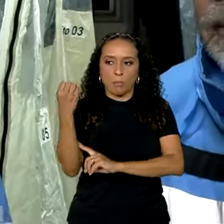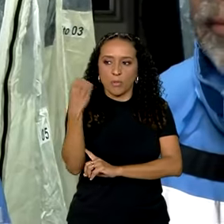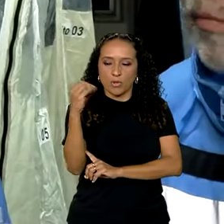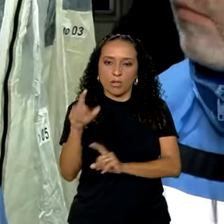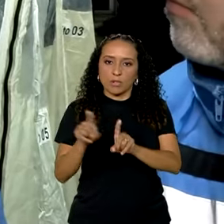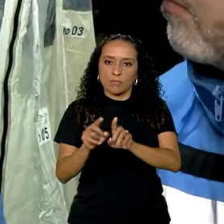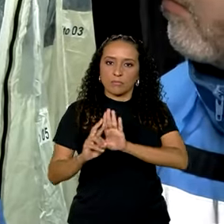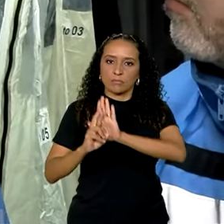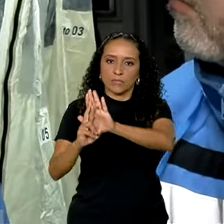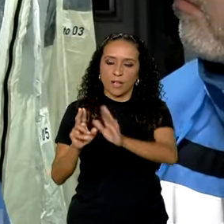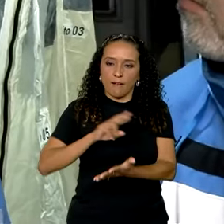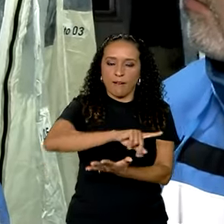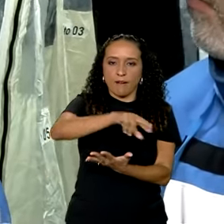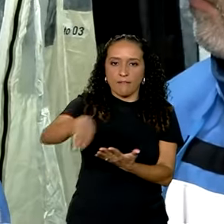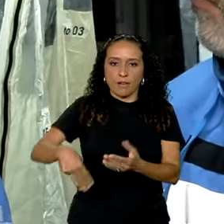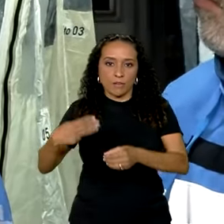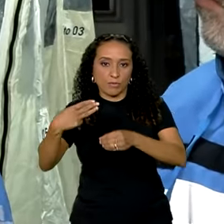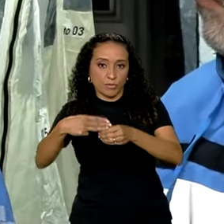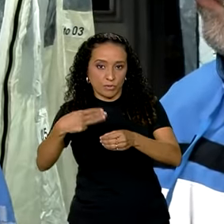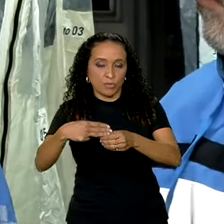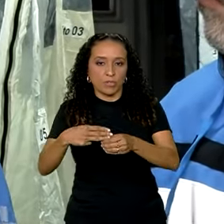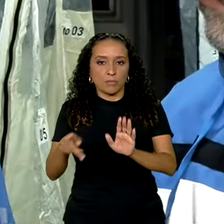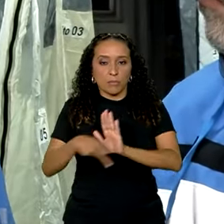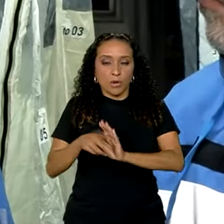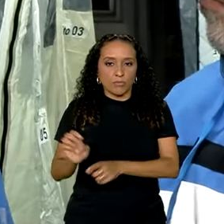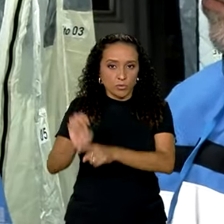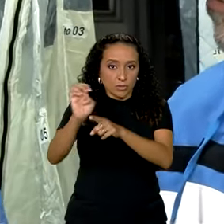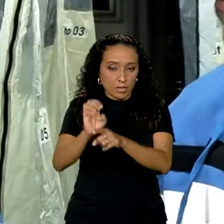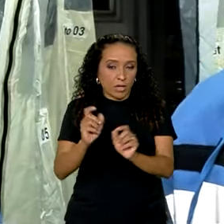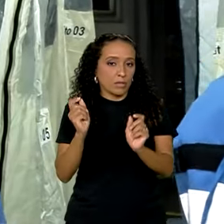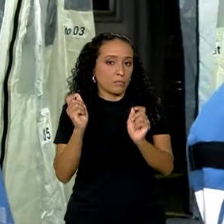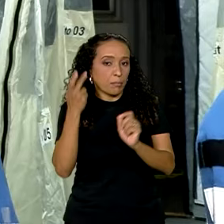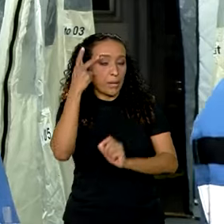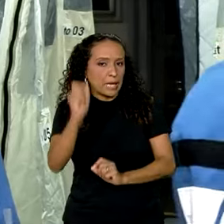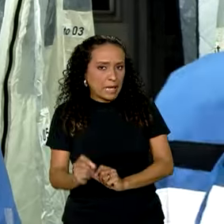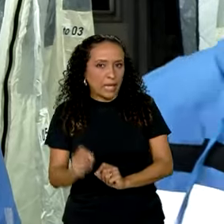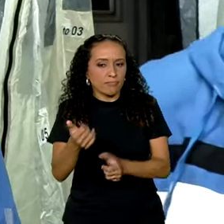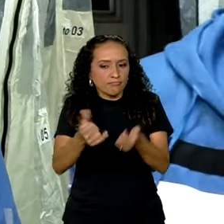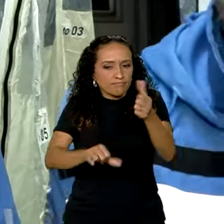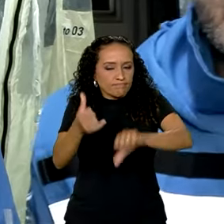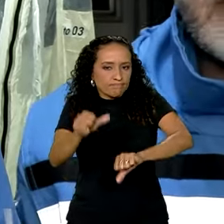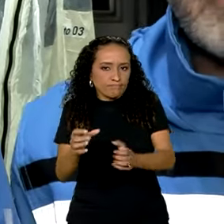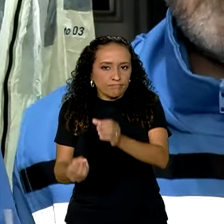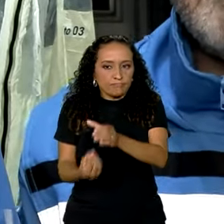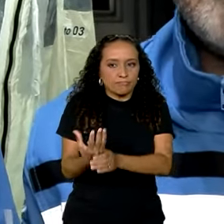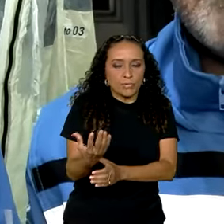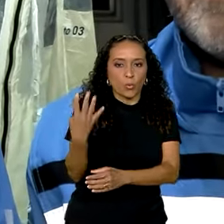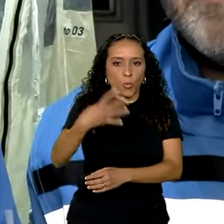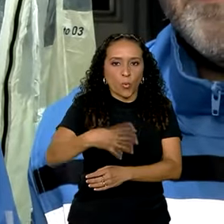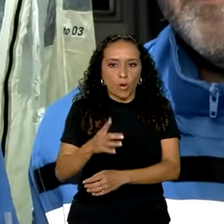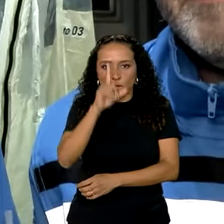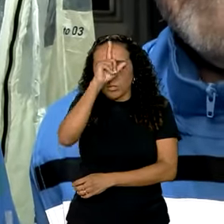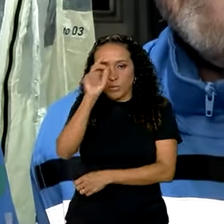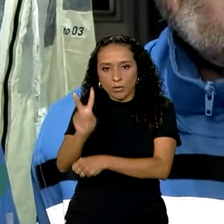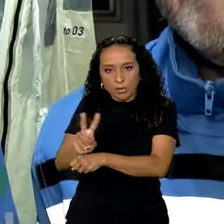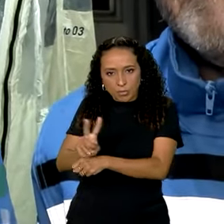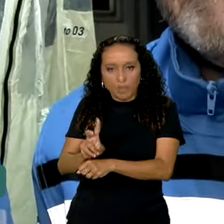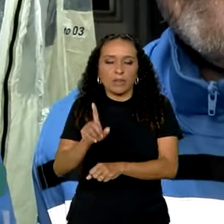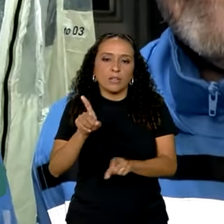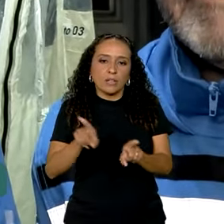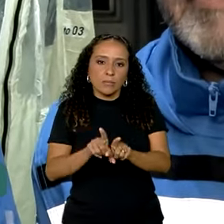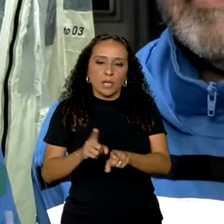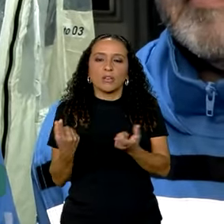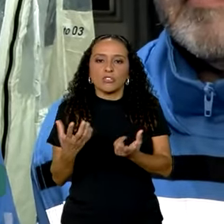com a representação dos vários municípios do Estado, exatamente para avaliar a implantação do quarto hospital de campanha. Foram